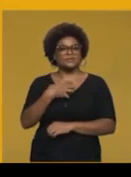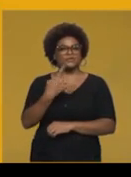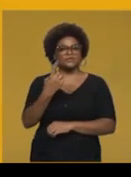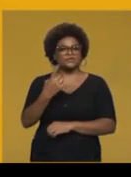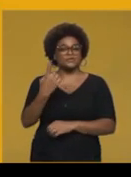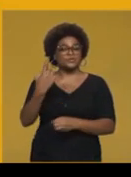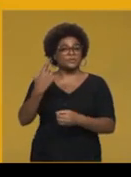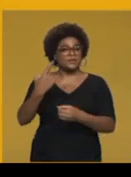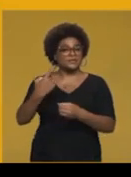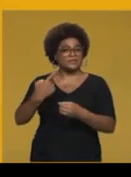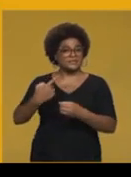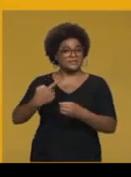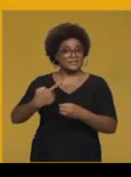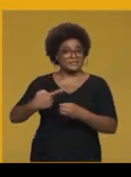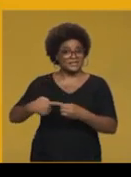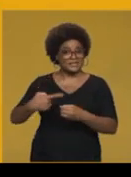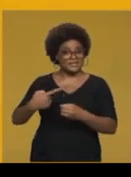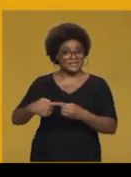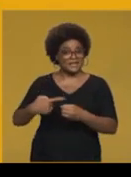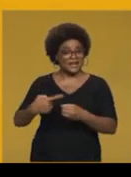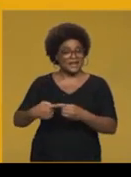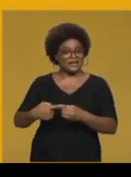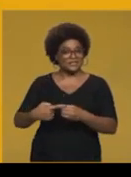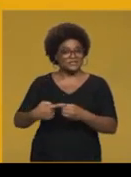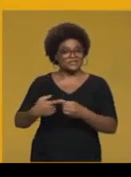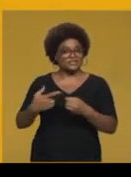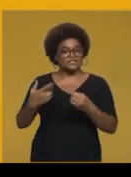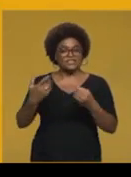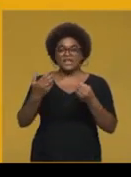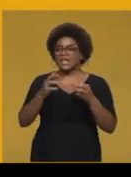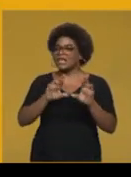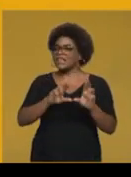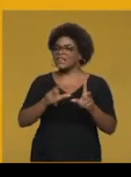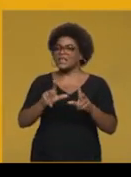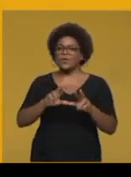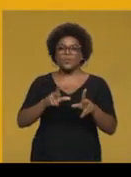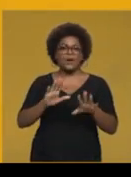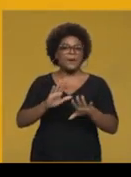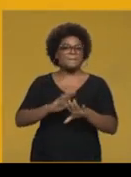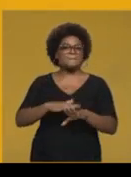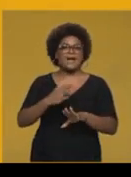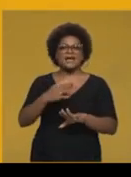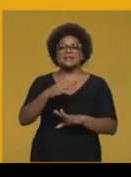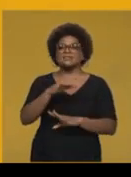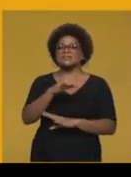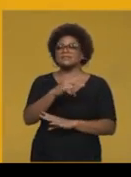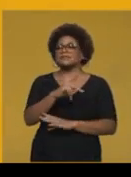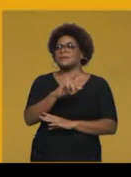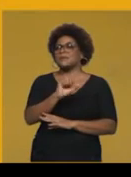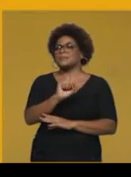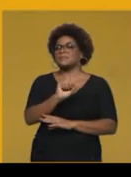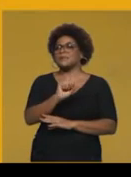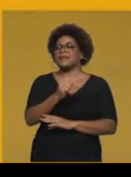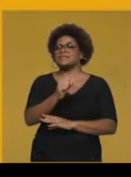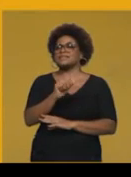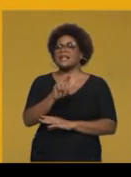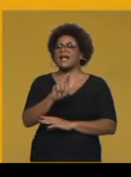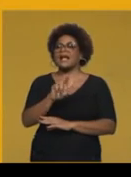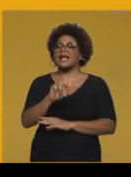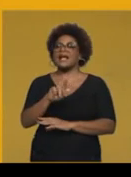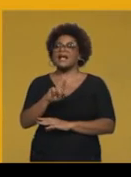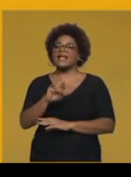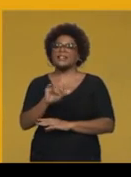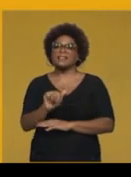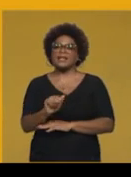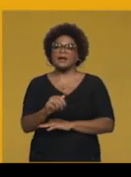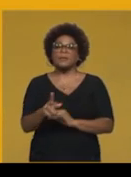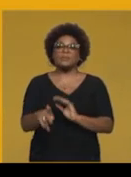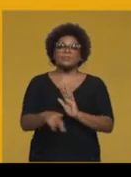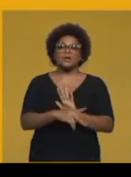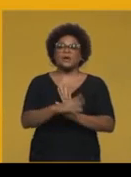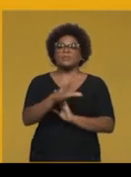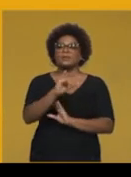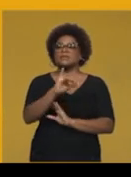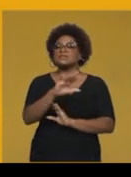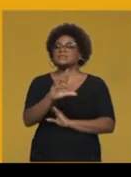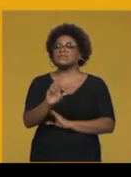Pazárgada de Ciro, e sim a minha Pazárgada. Bem,